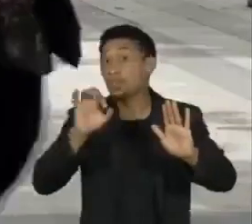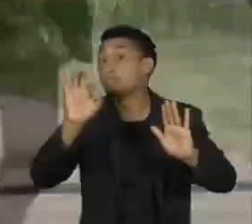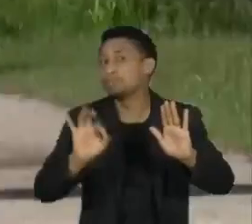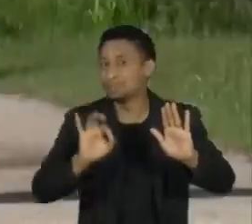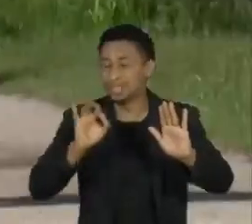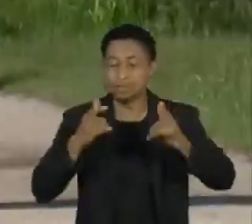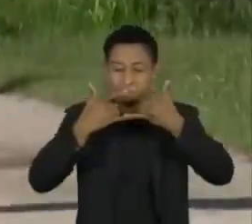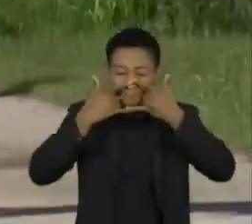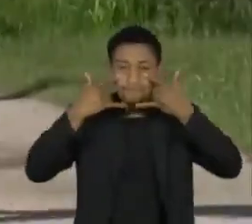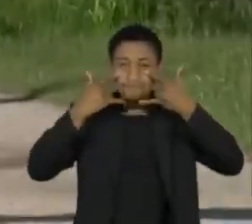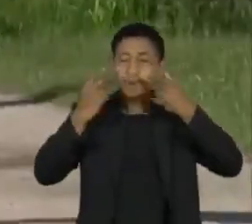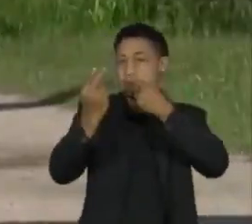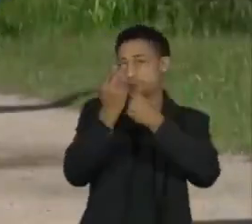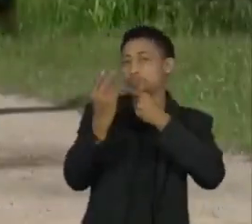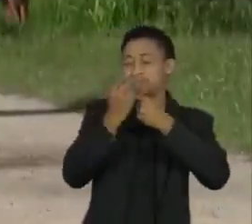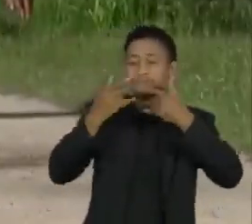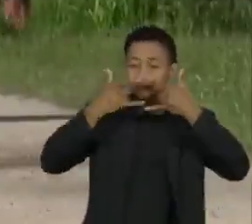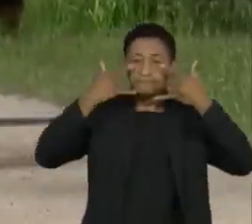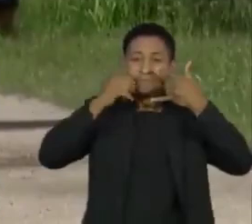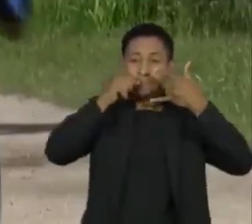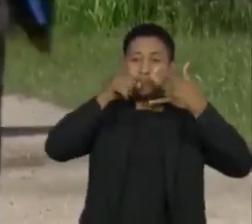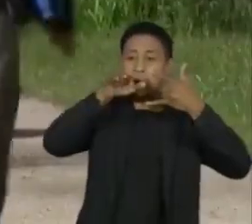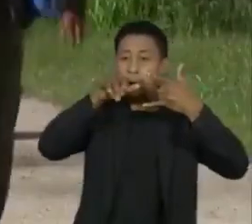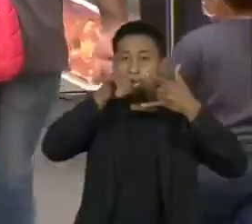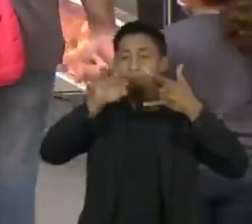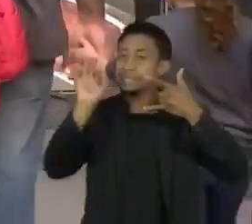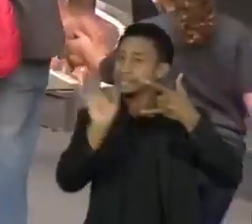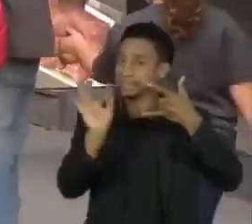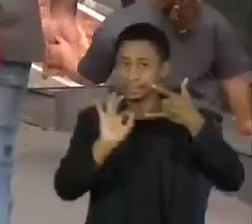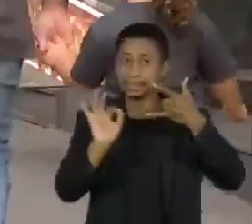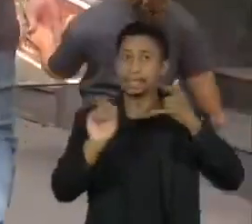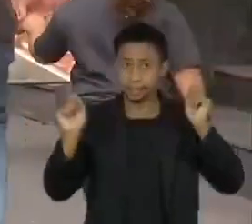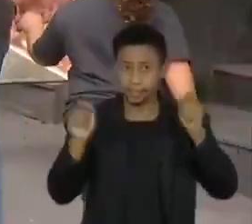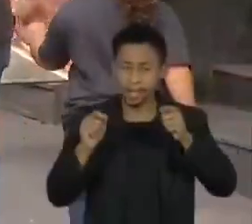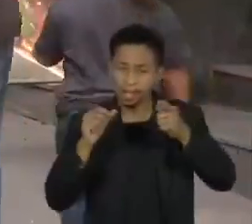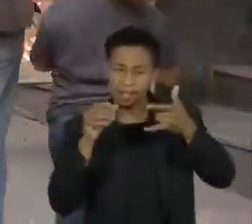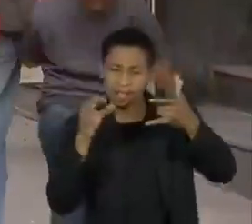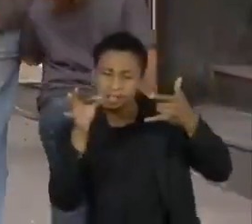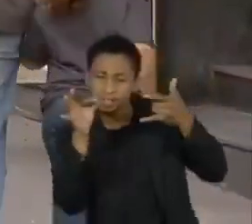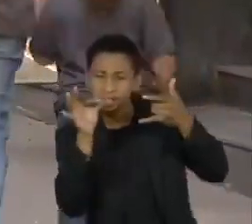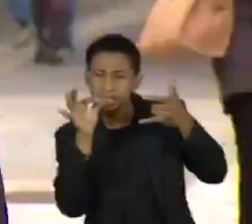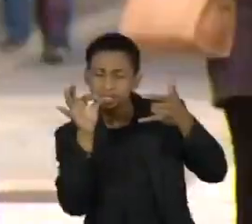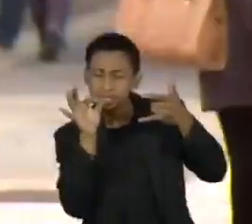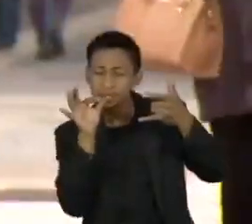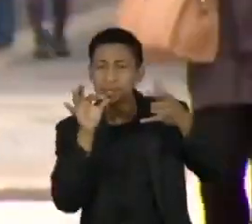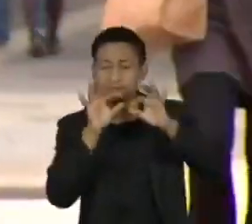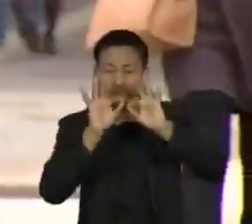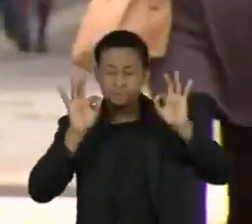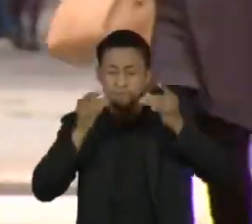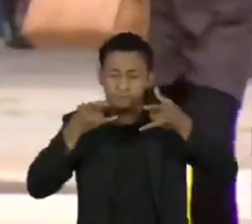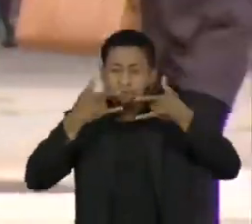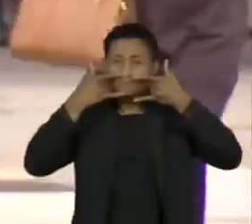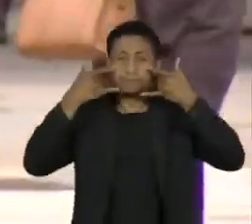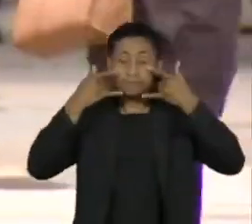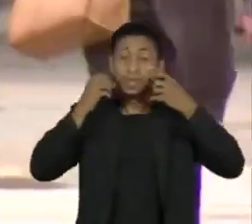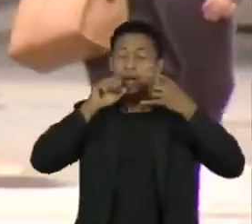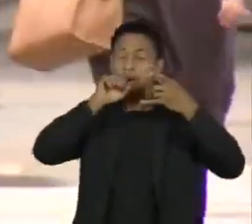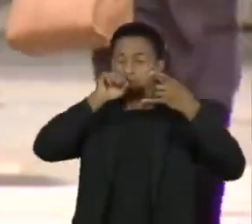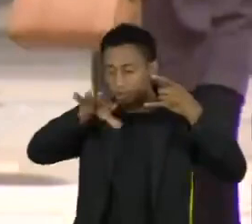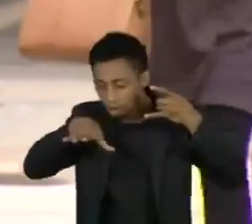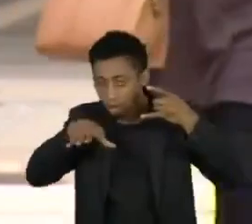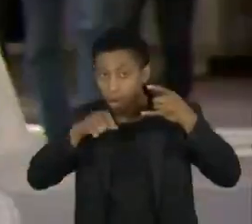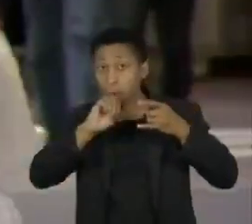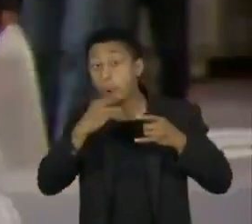ou seja, quase a totalidade das gotículas com espessura de dois a quatro fios de cabelo. Originadas por espirros ou